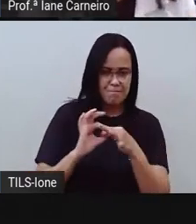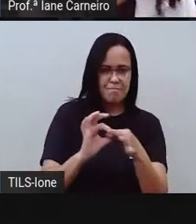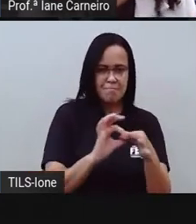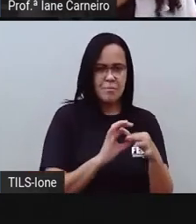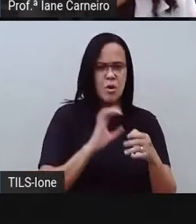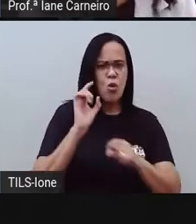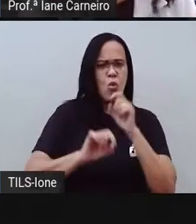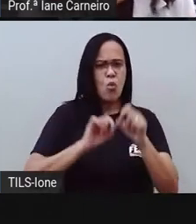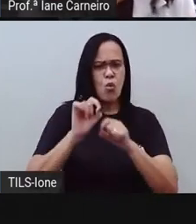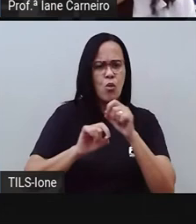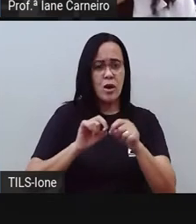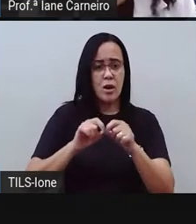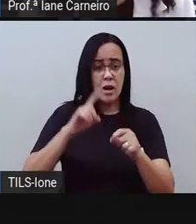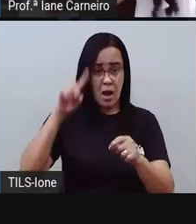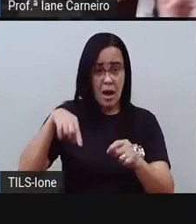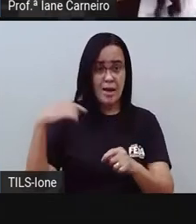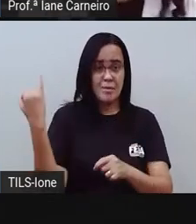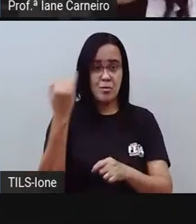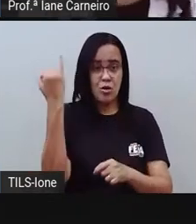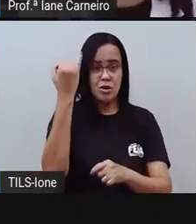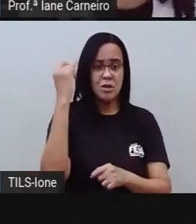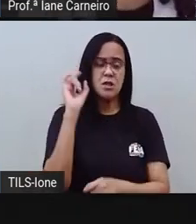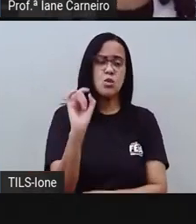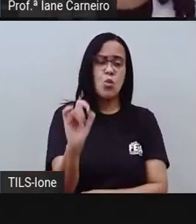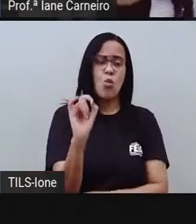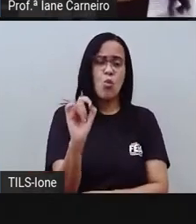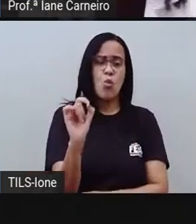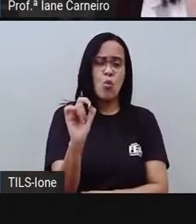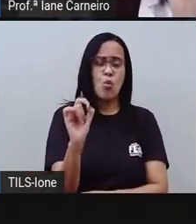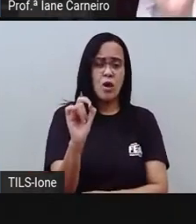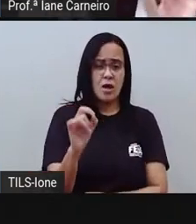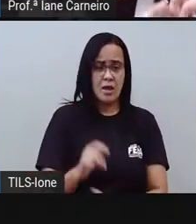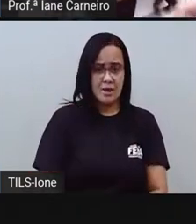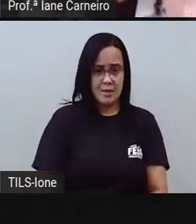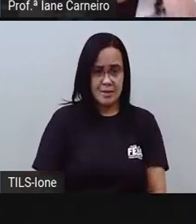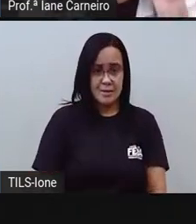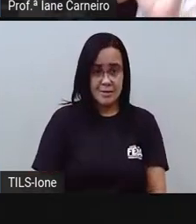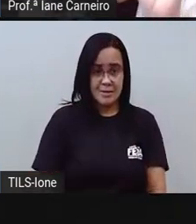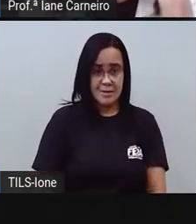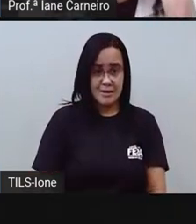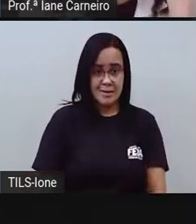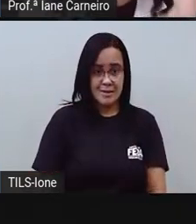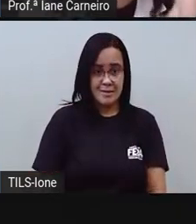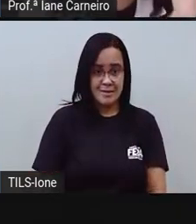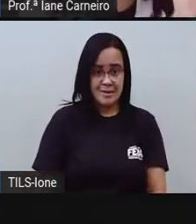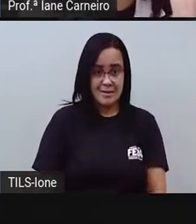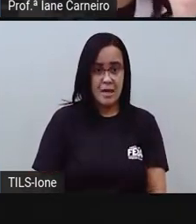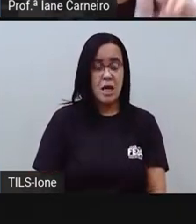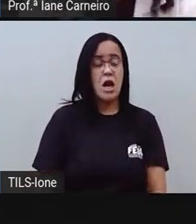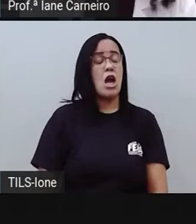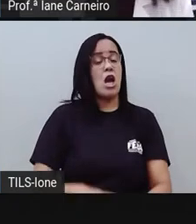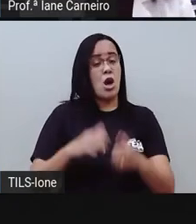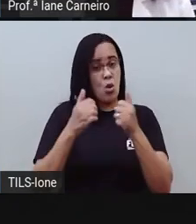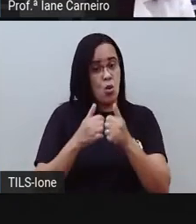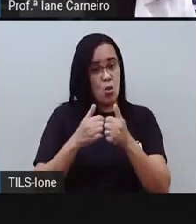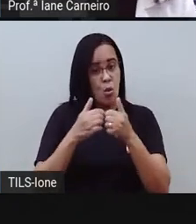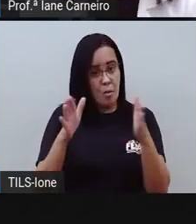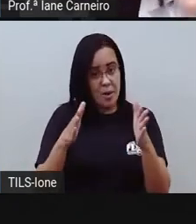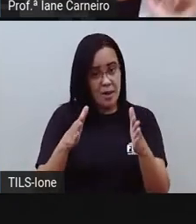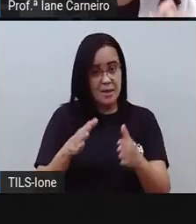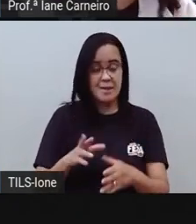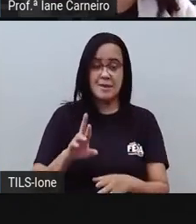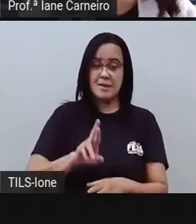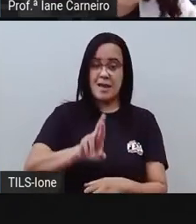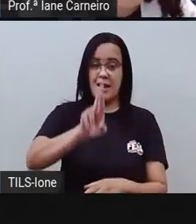já falou com vocês em outras aulas. Que coisa é essa? Que começa com a letra R. A letra R.